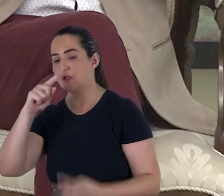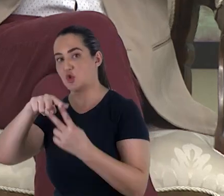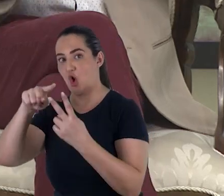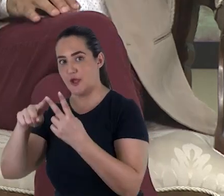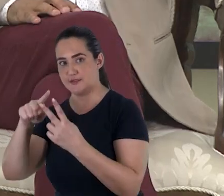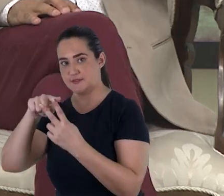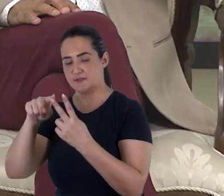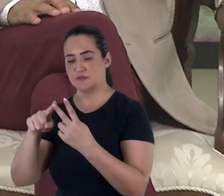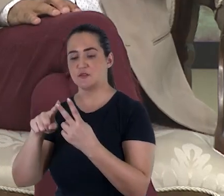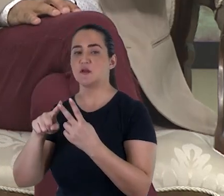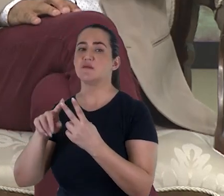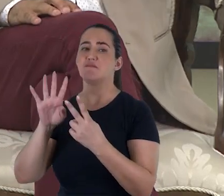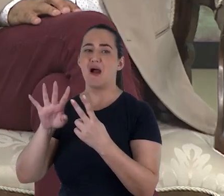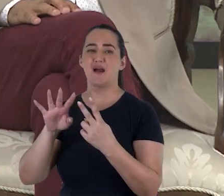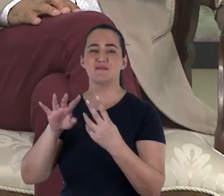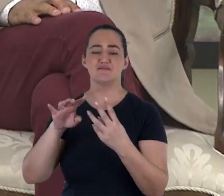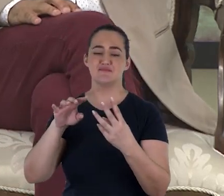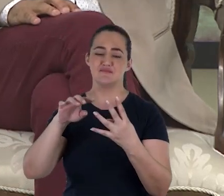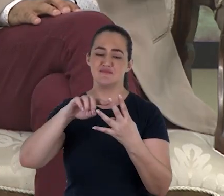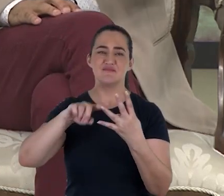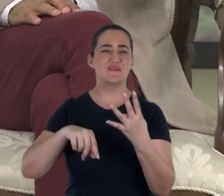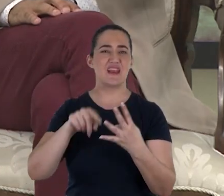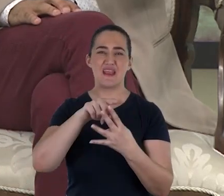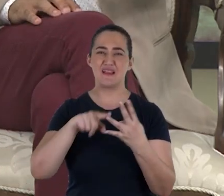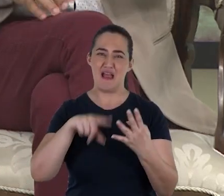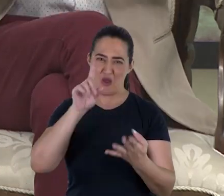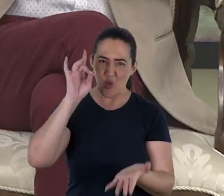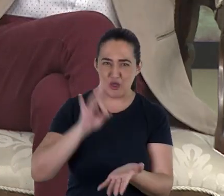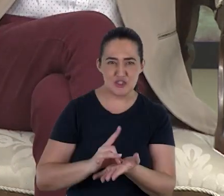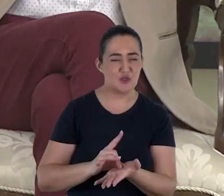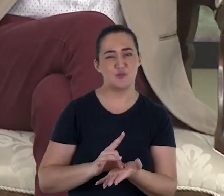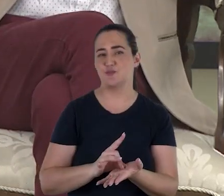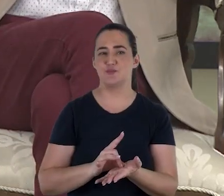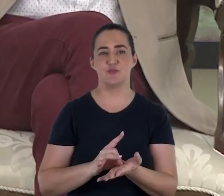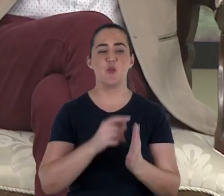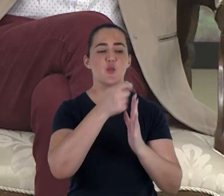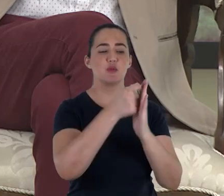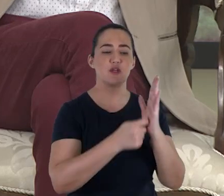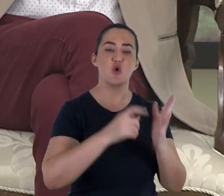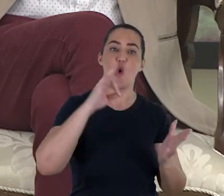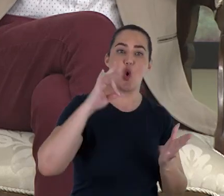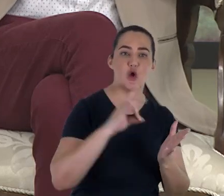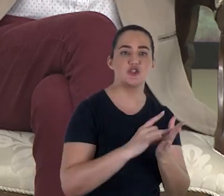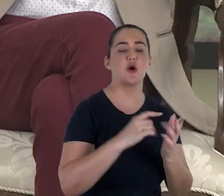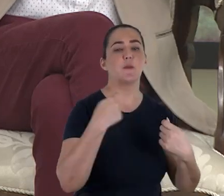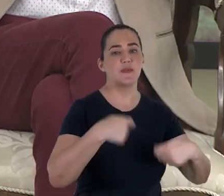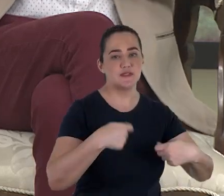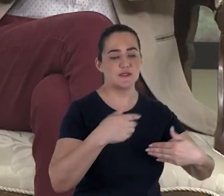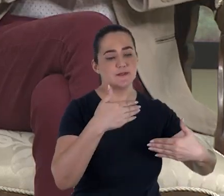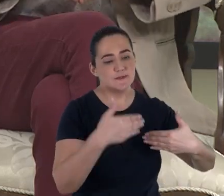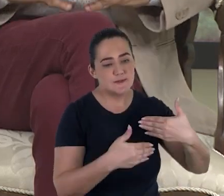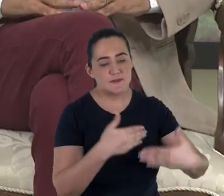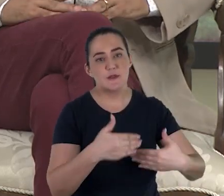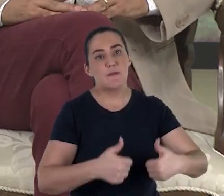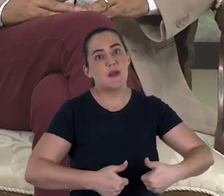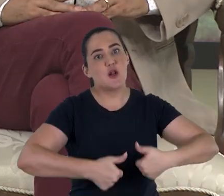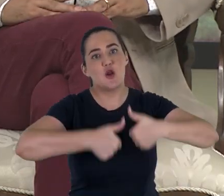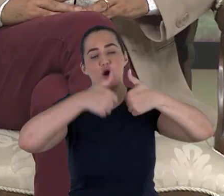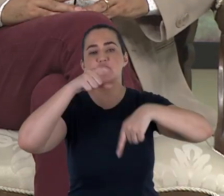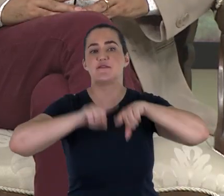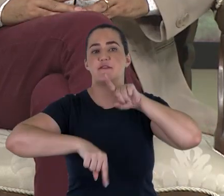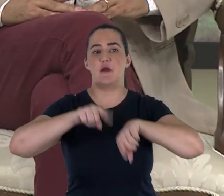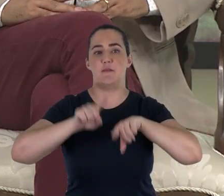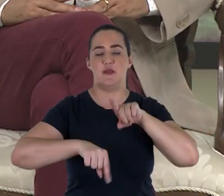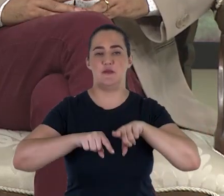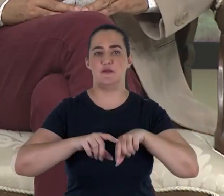Septuaginta, nenhum desses três seria o texto original, que o texto original deveria ser reconstruído com as melhores ferramentas